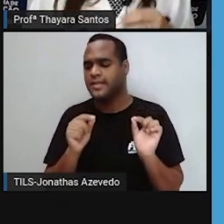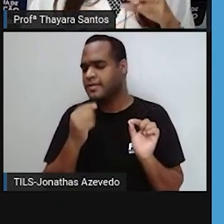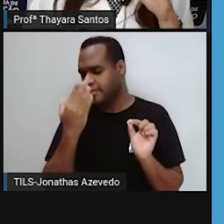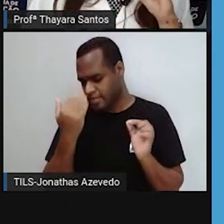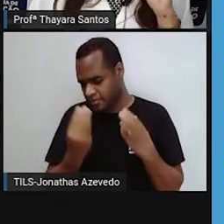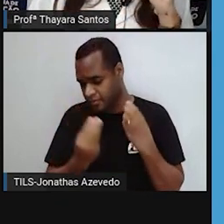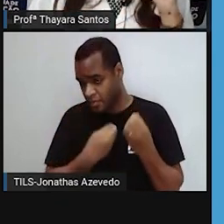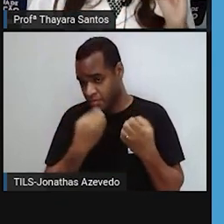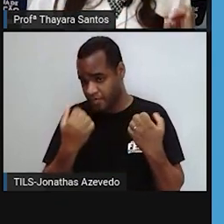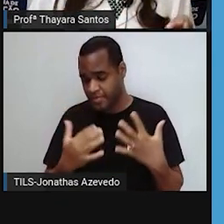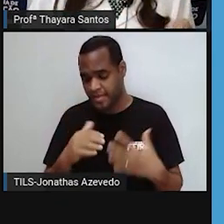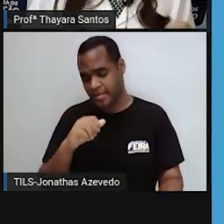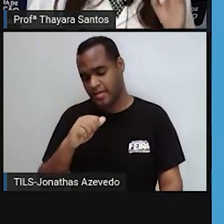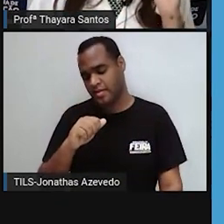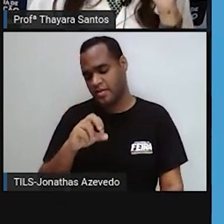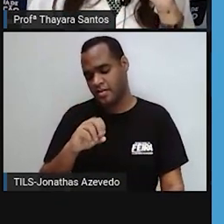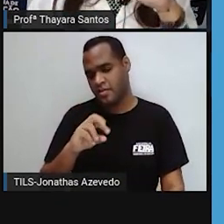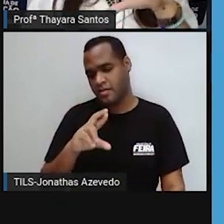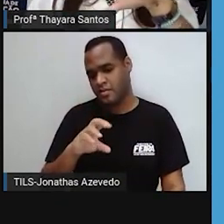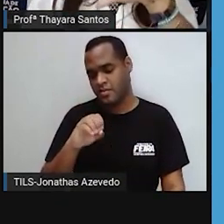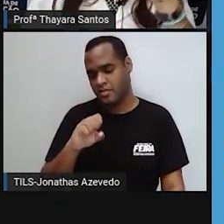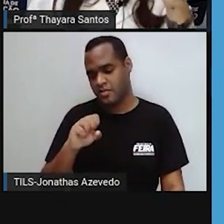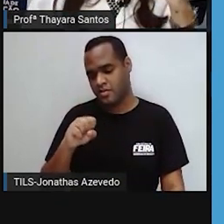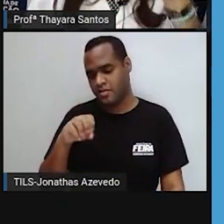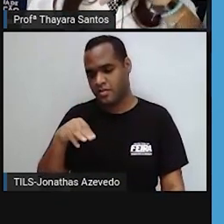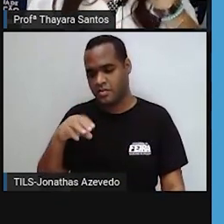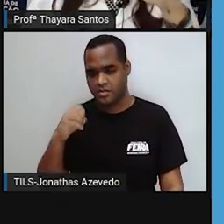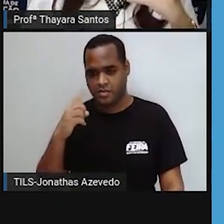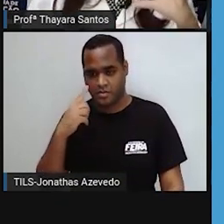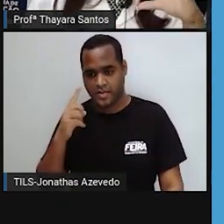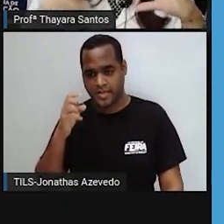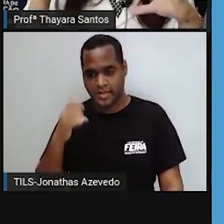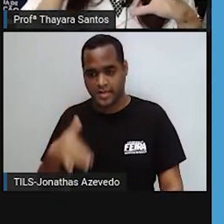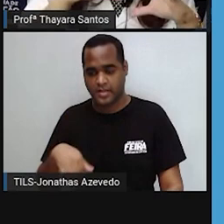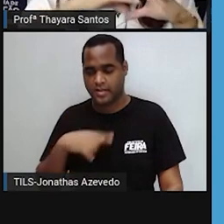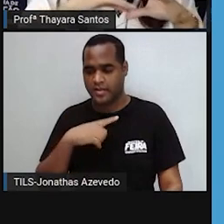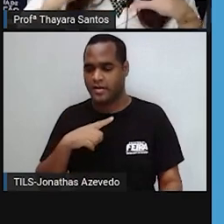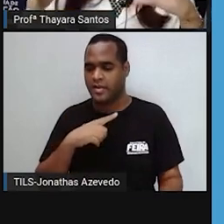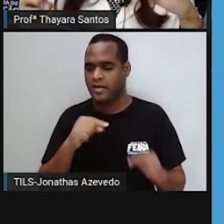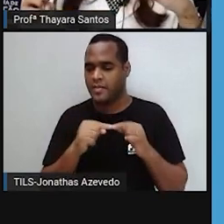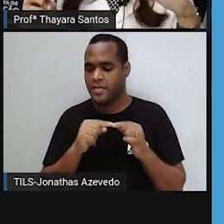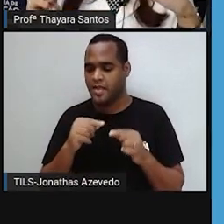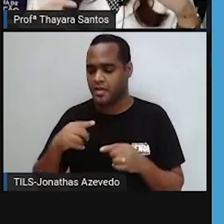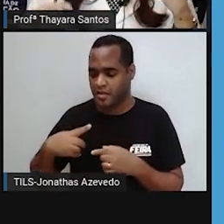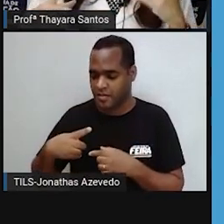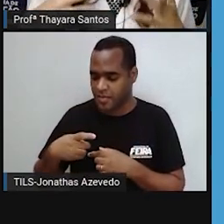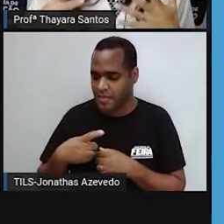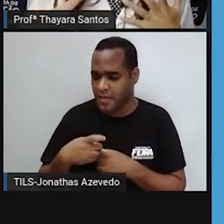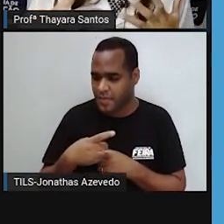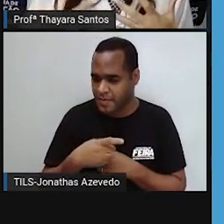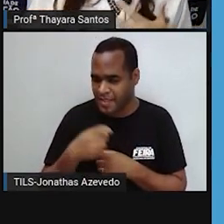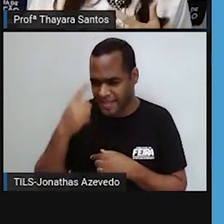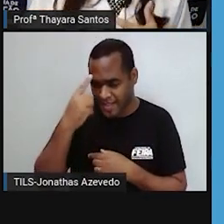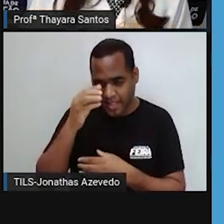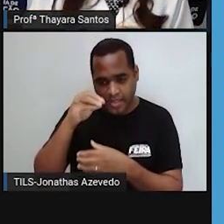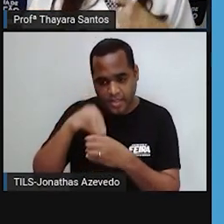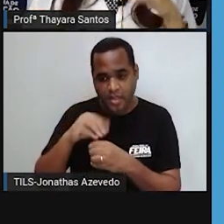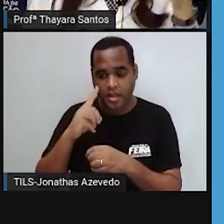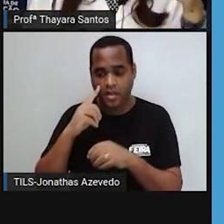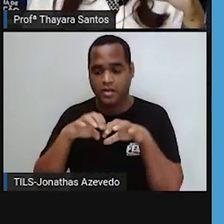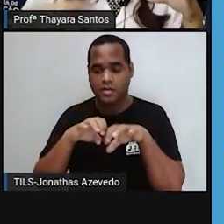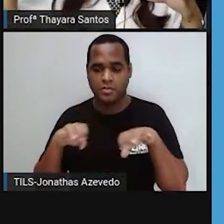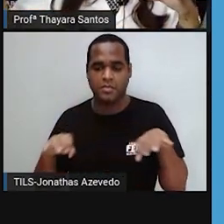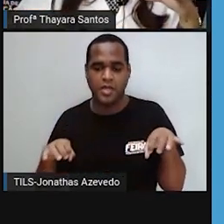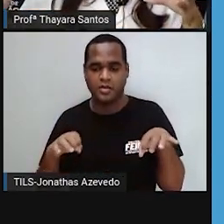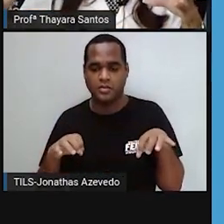faz isso pelo acrossomo, que é a parte da frente dessa cabeça do espermatozoide. Porque o espermatozoide é dividido em